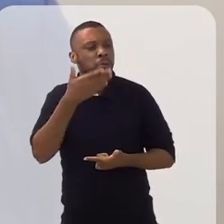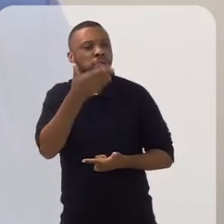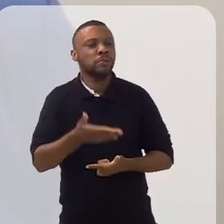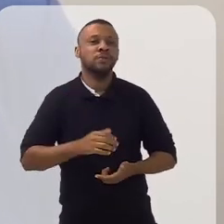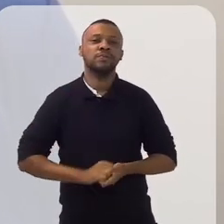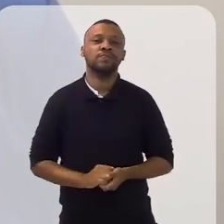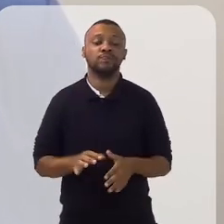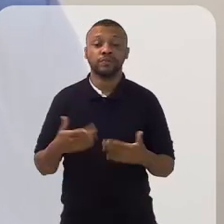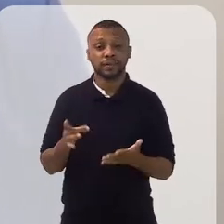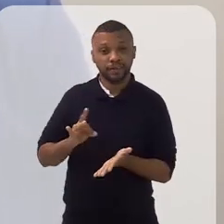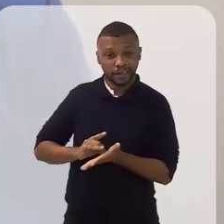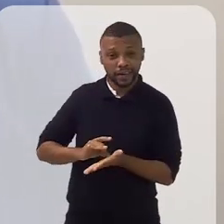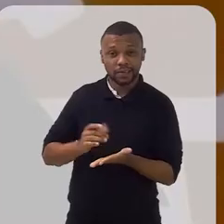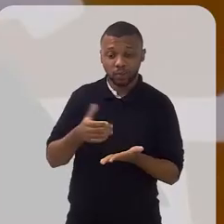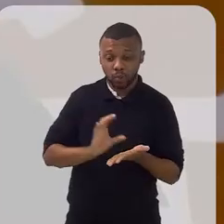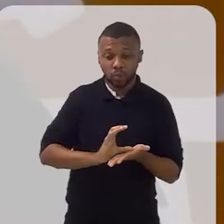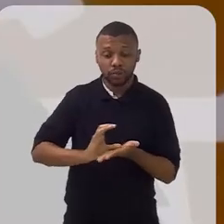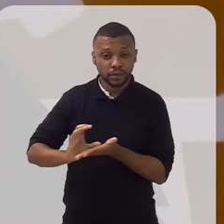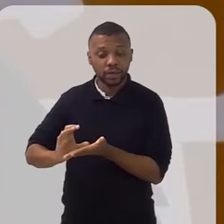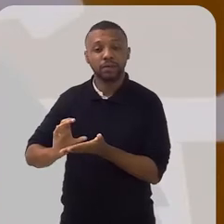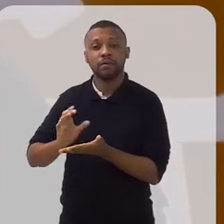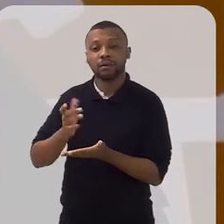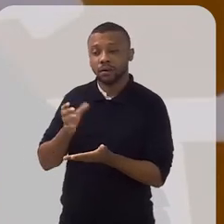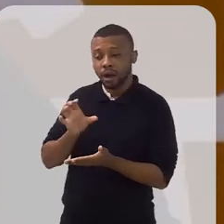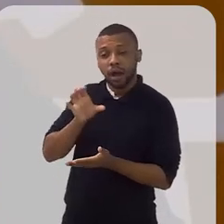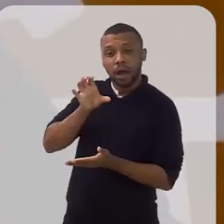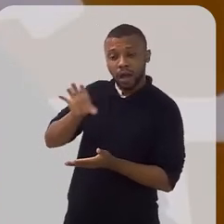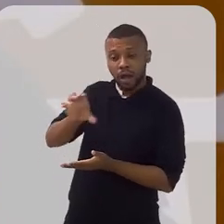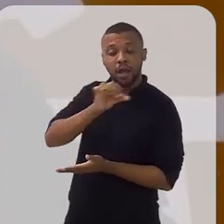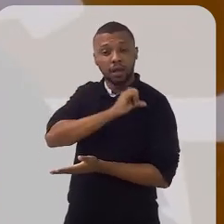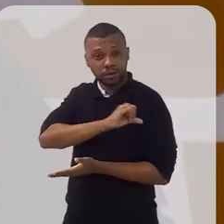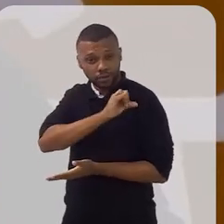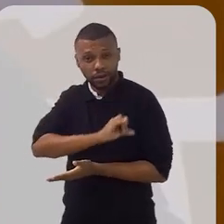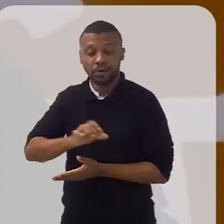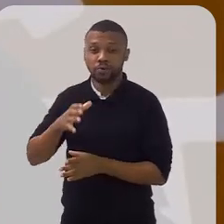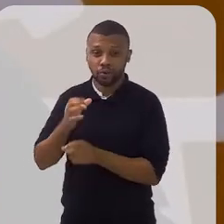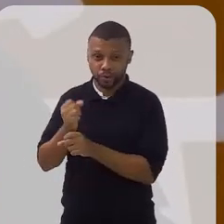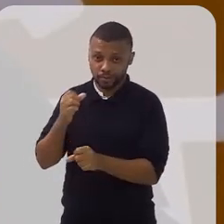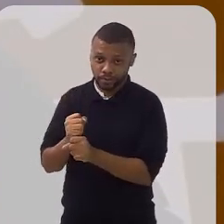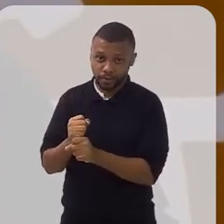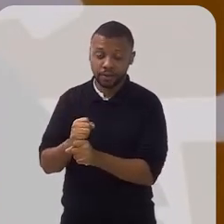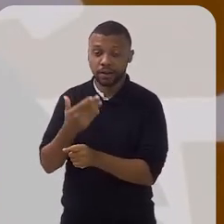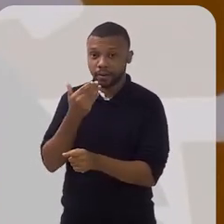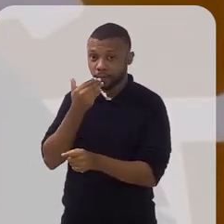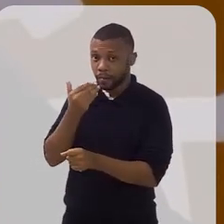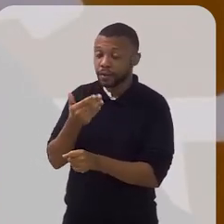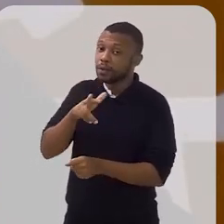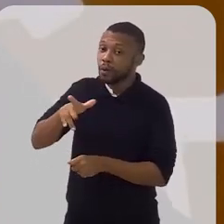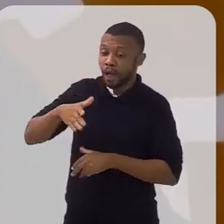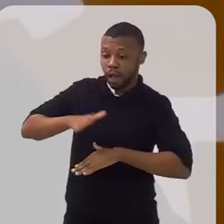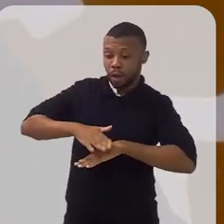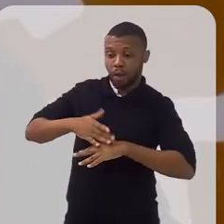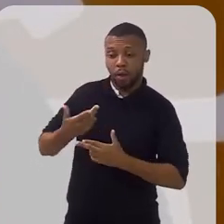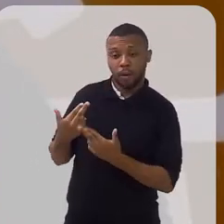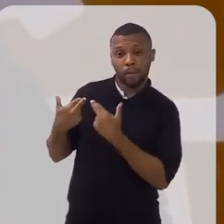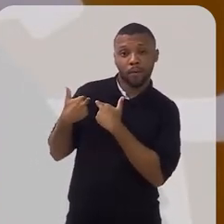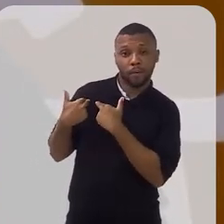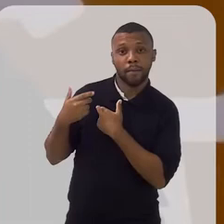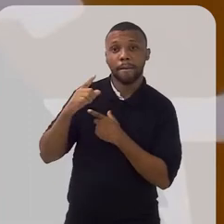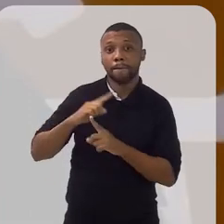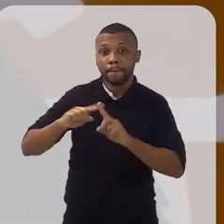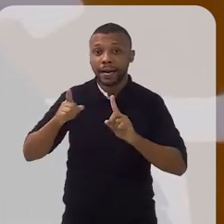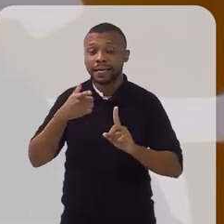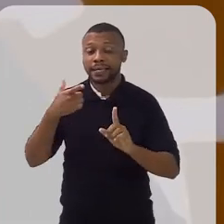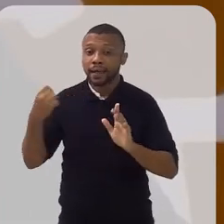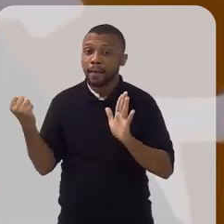de vocês. Na verdade, o CRC entende a declaração de imposto de renda, que não é uma prerrogativa do contador, mas como